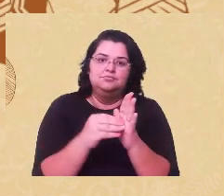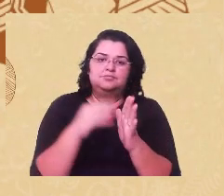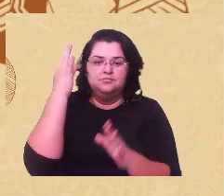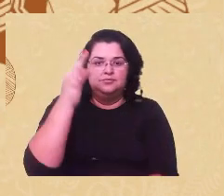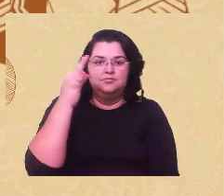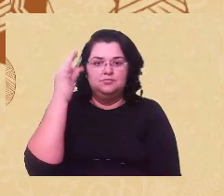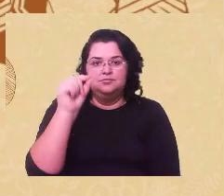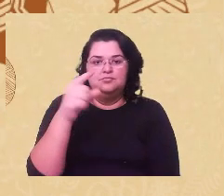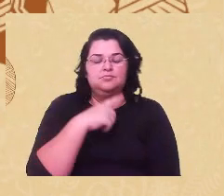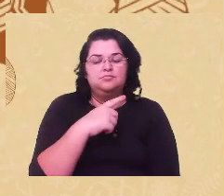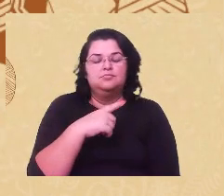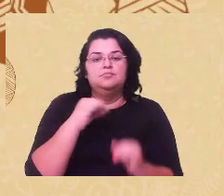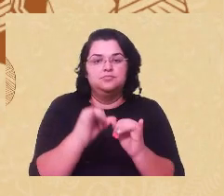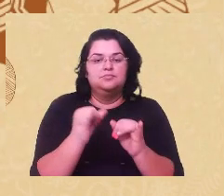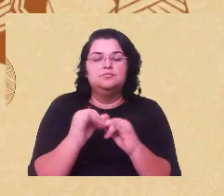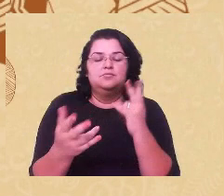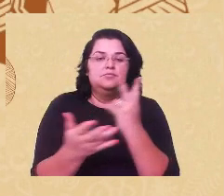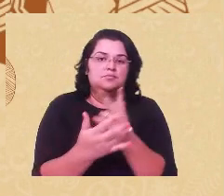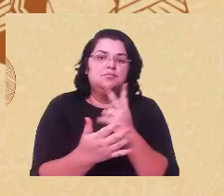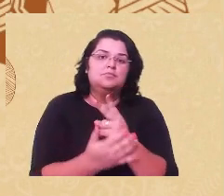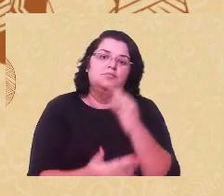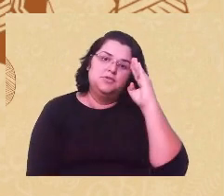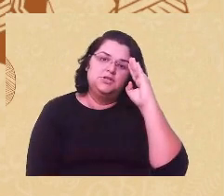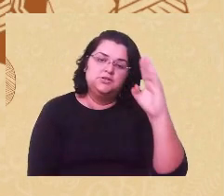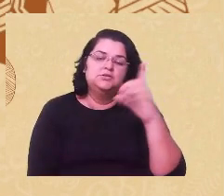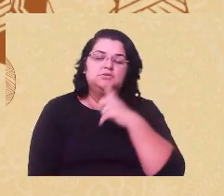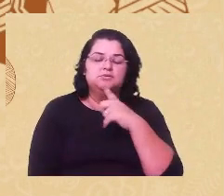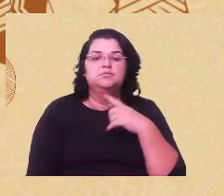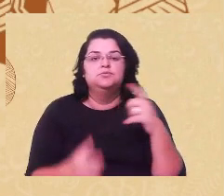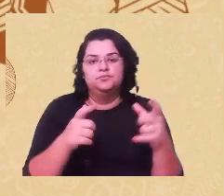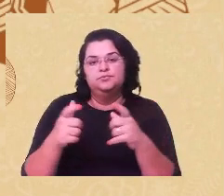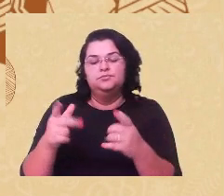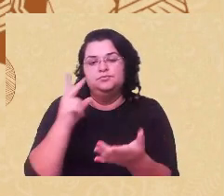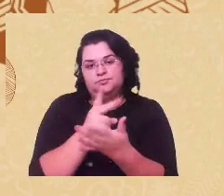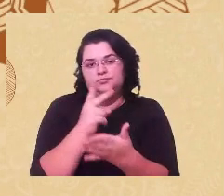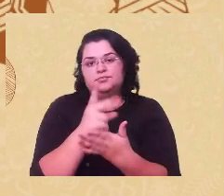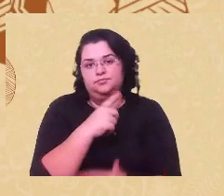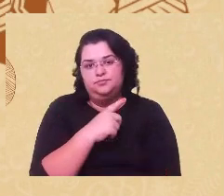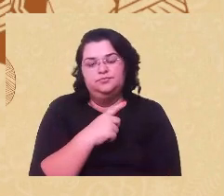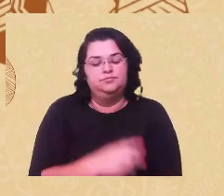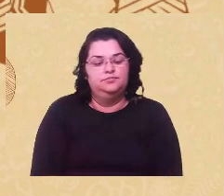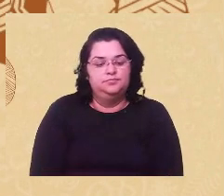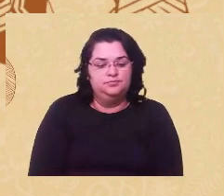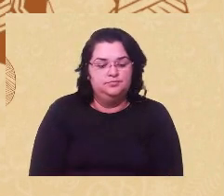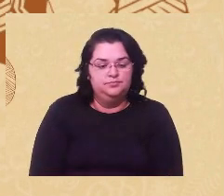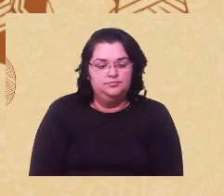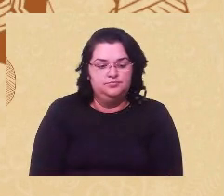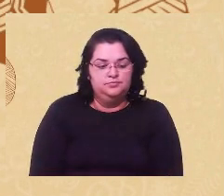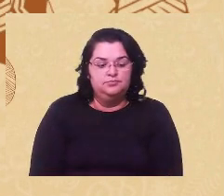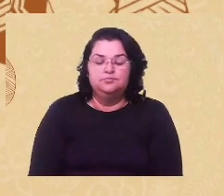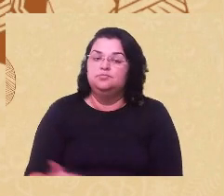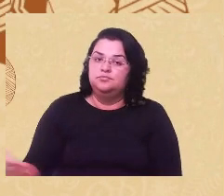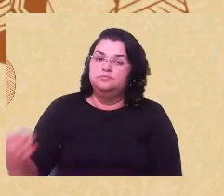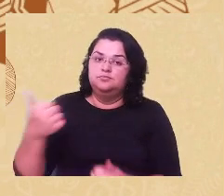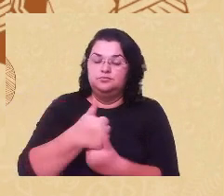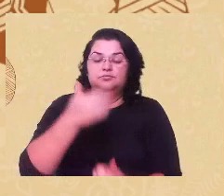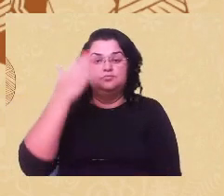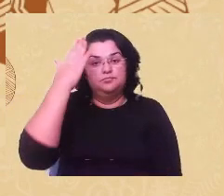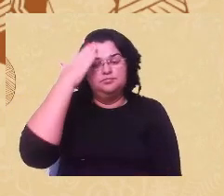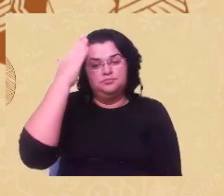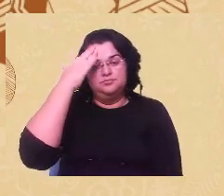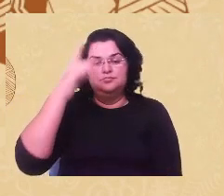metodológico suficiente para demarcar esse enfrentamento, né? E um outro ponto é reposicionar os saberes sobre potencialidade